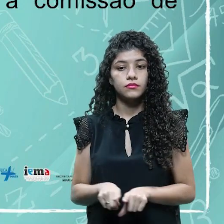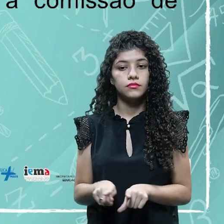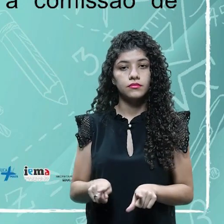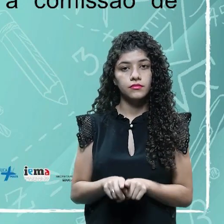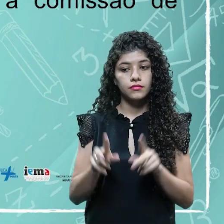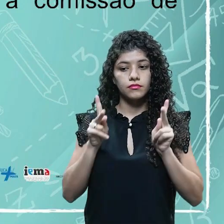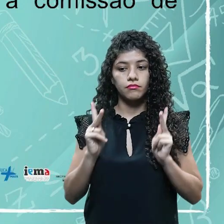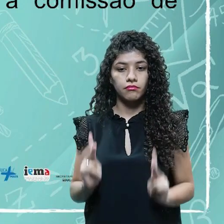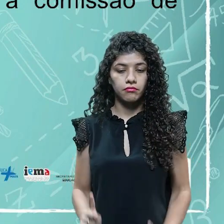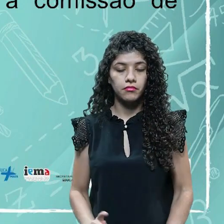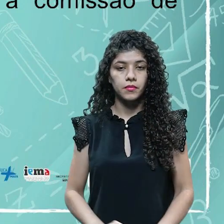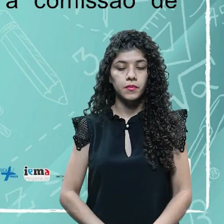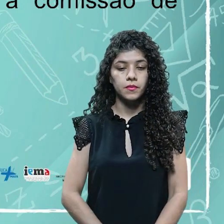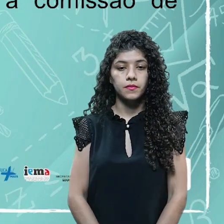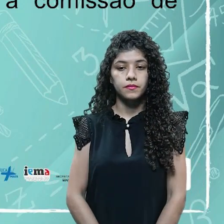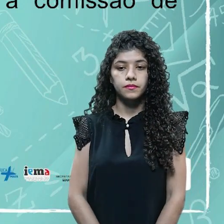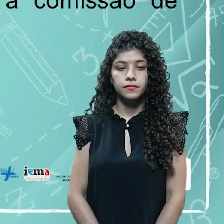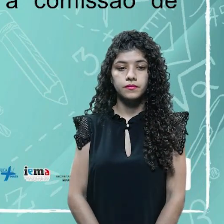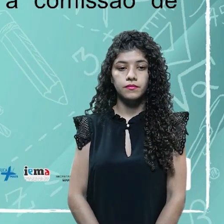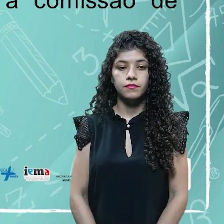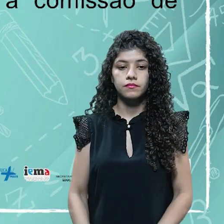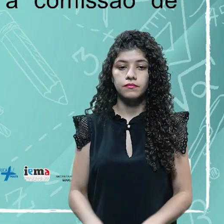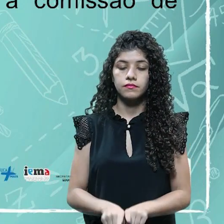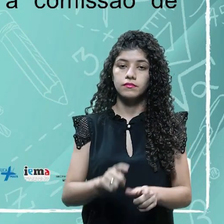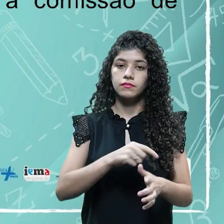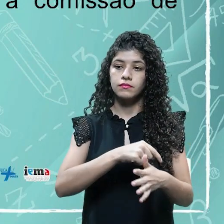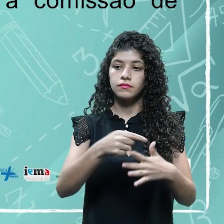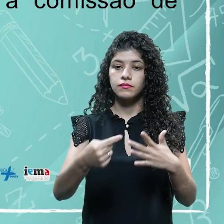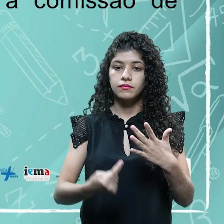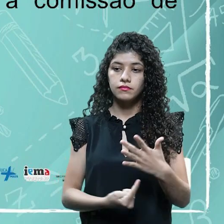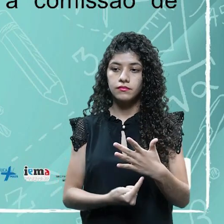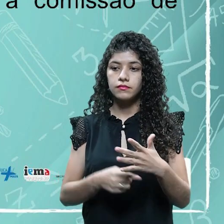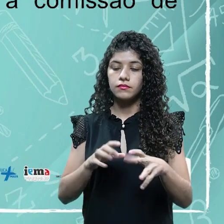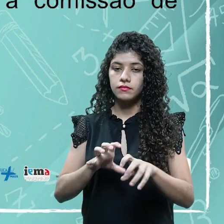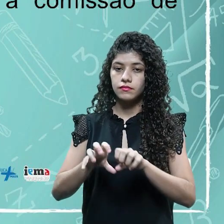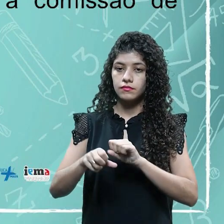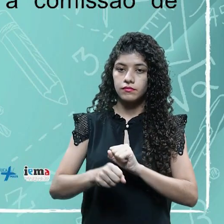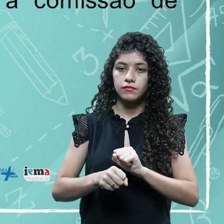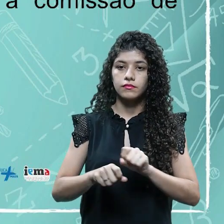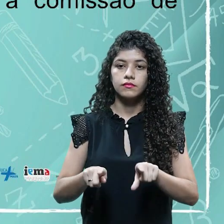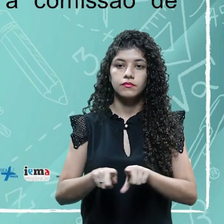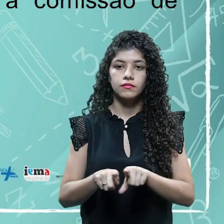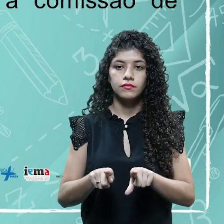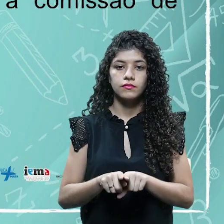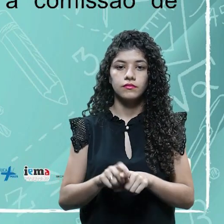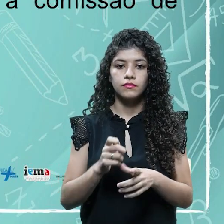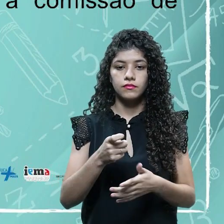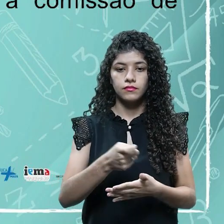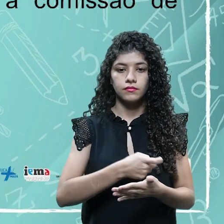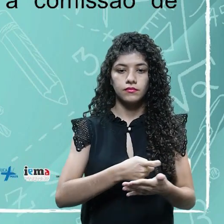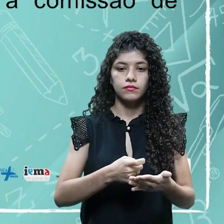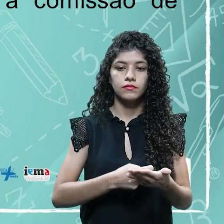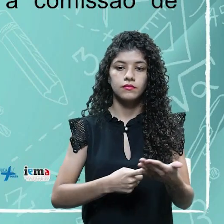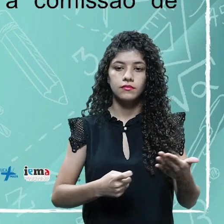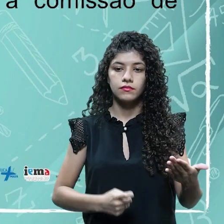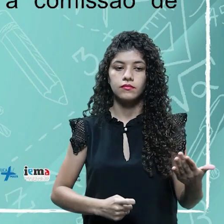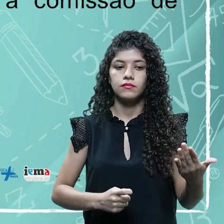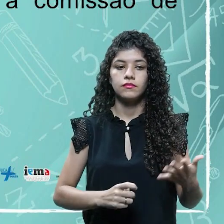E protocolo em eventos. A gente viu passo a passo também, né? Da formatura, roteiro ideal para